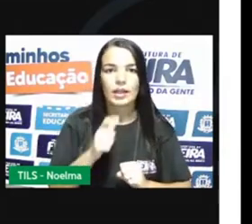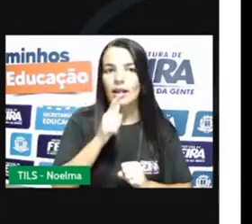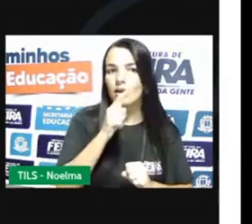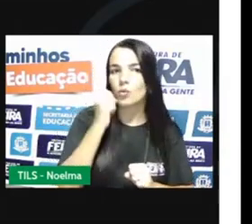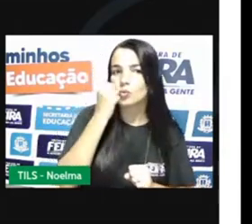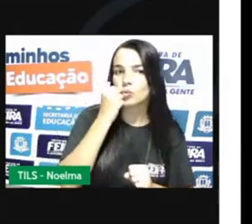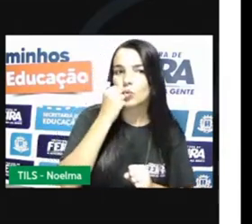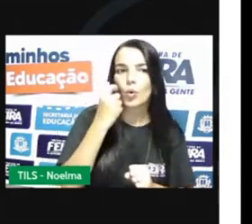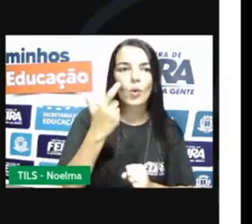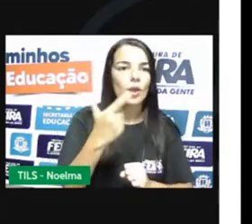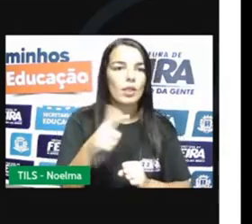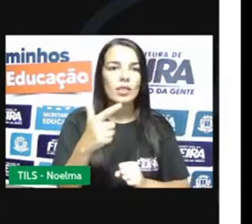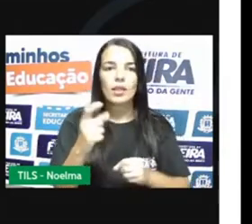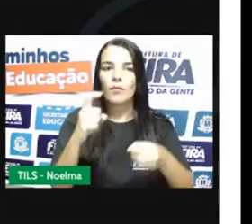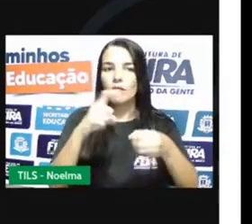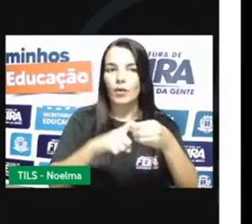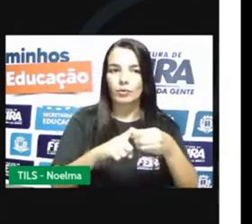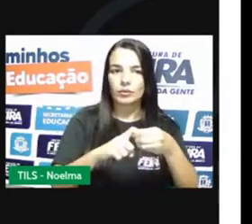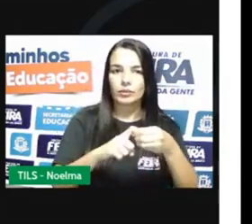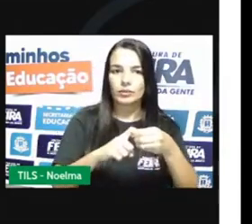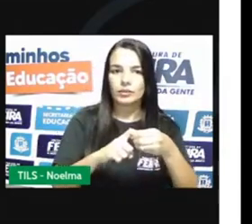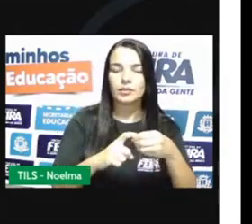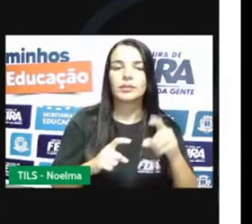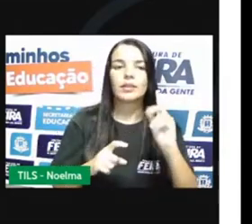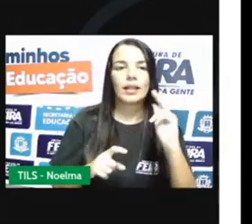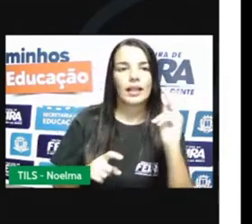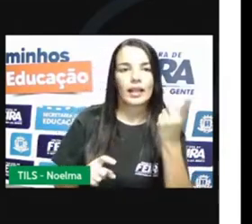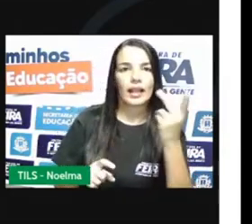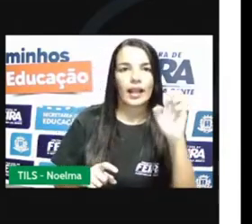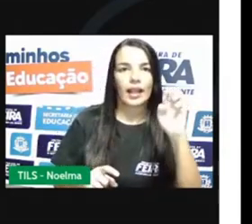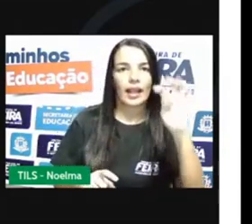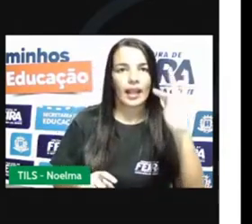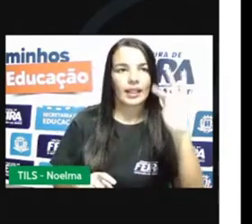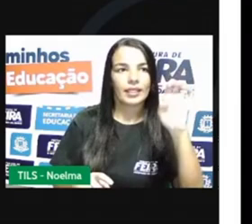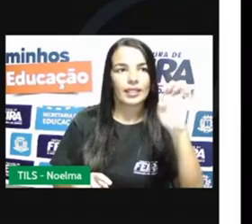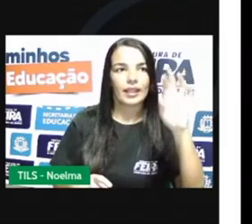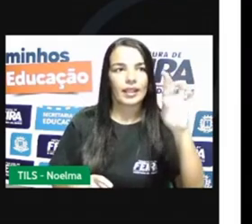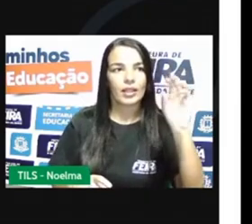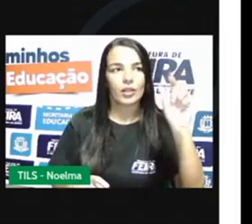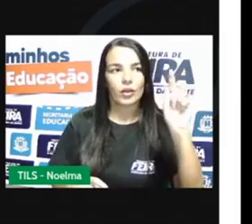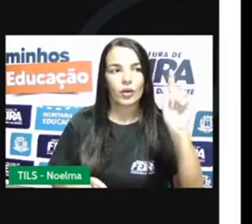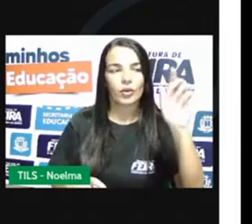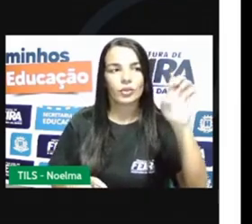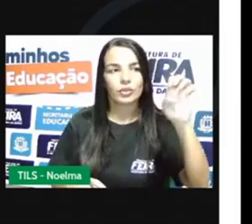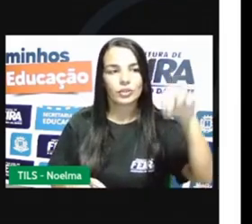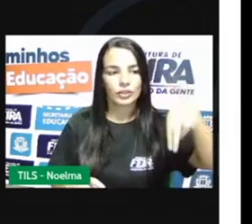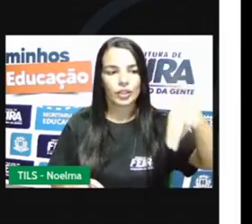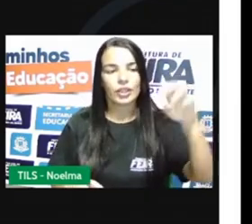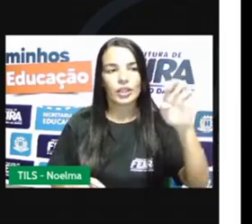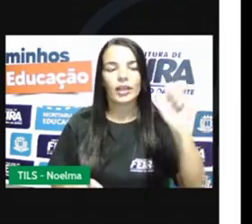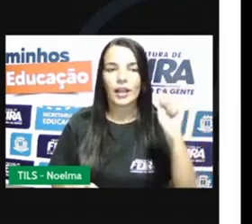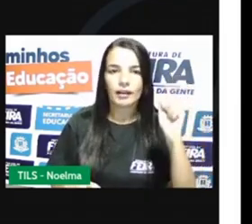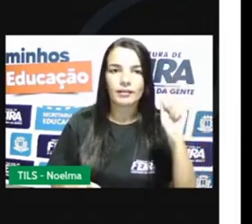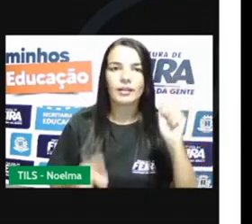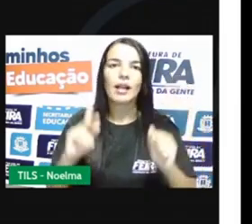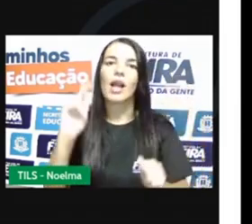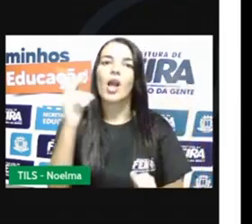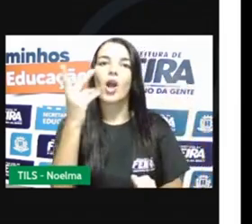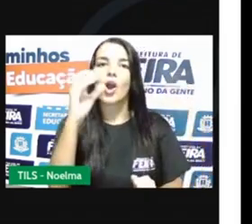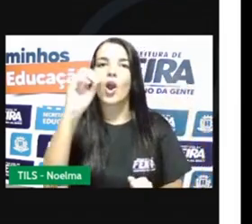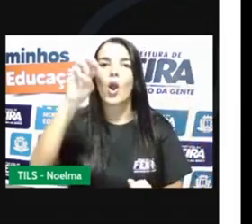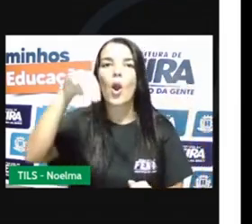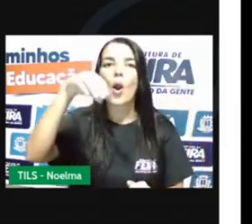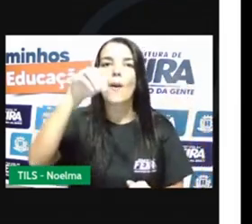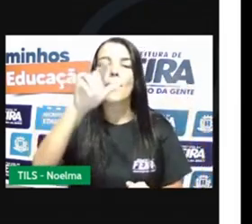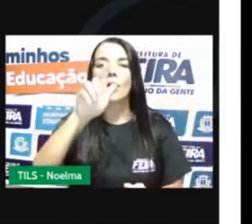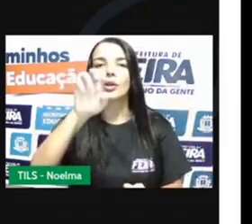Transformação irreversível. Mistura heterogênea, porque dá para a gente saber quais são as substâncias envolvidas. E mistura